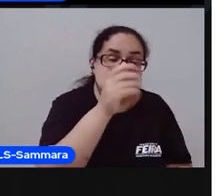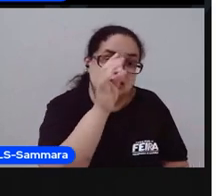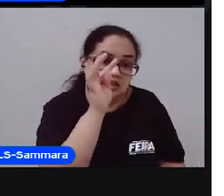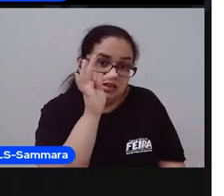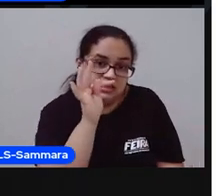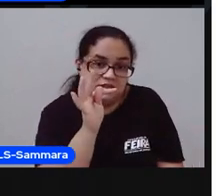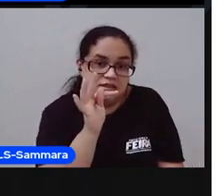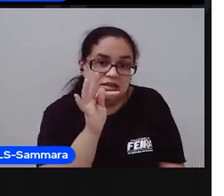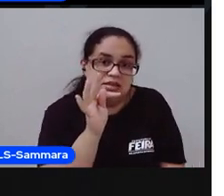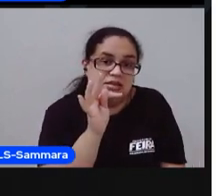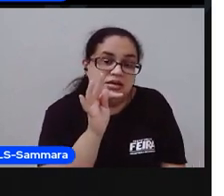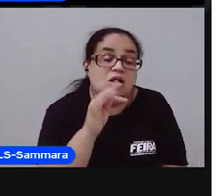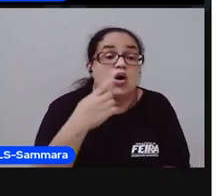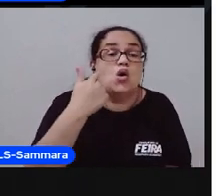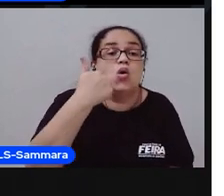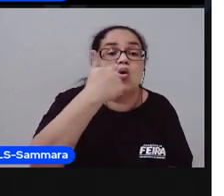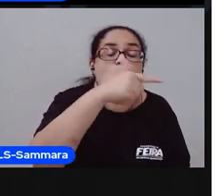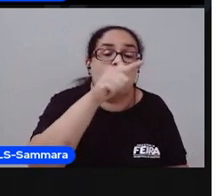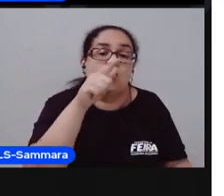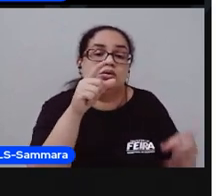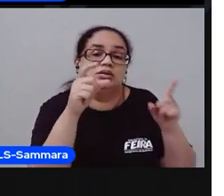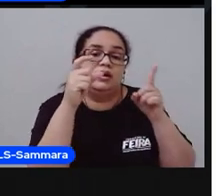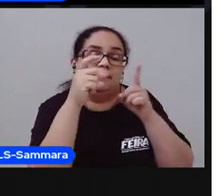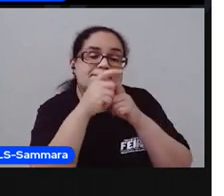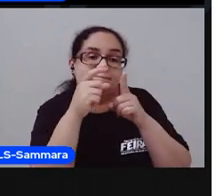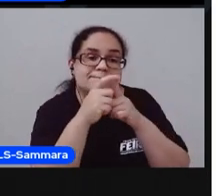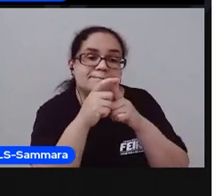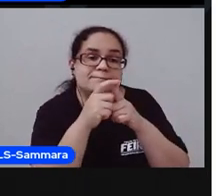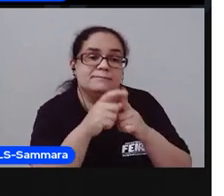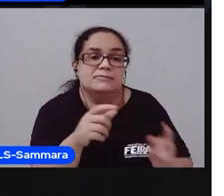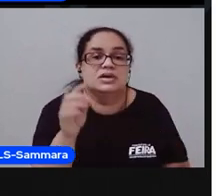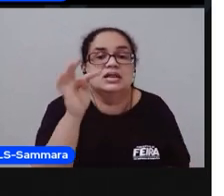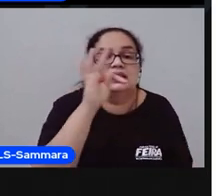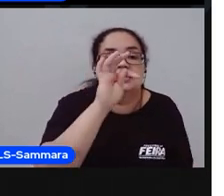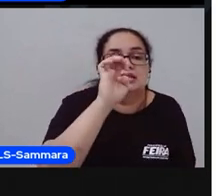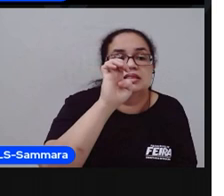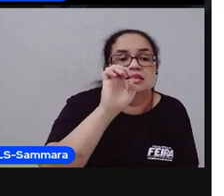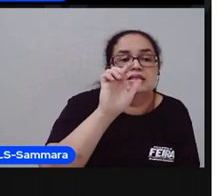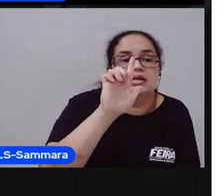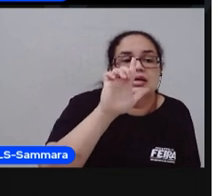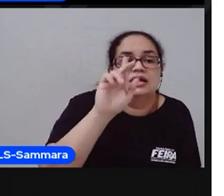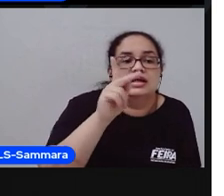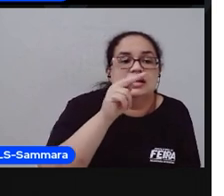eu faço outra palavra. A palavra, T-Lha.